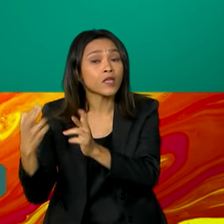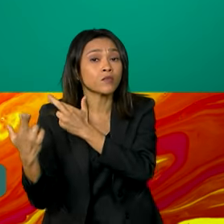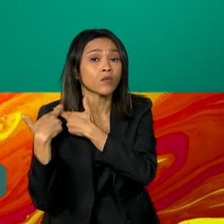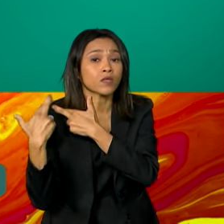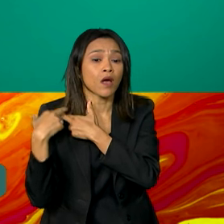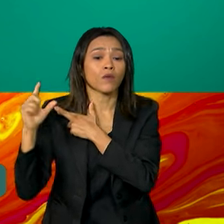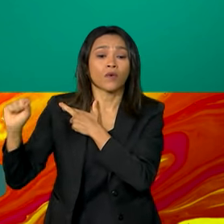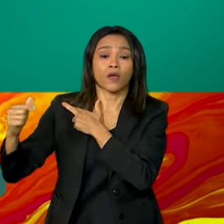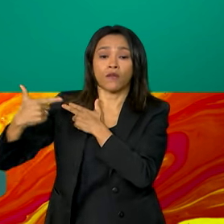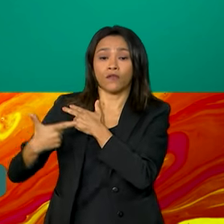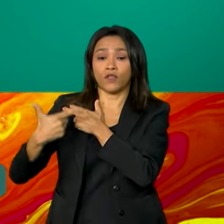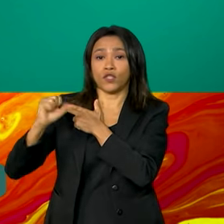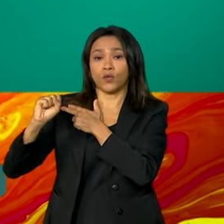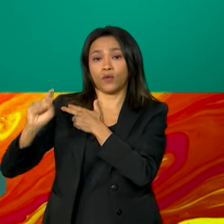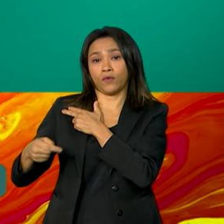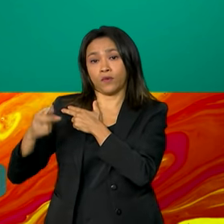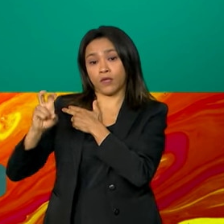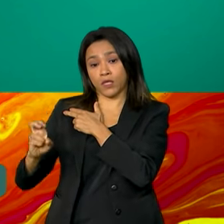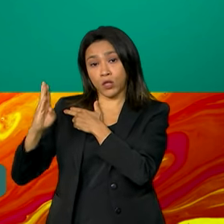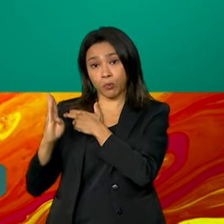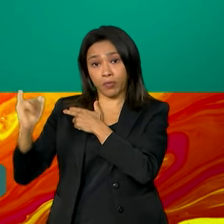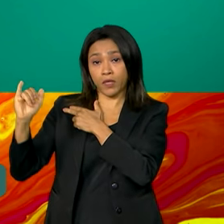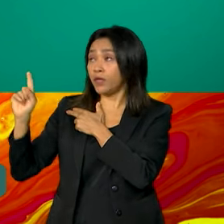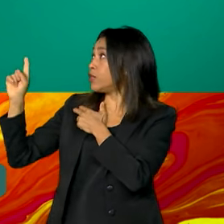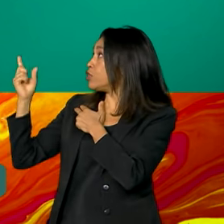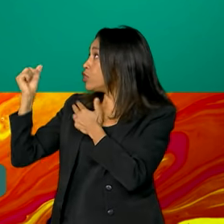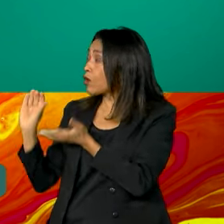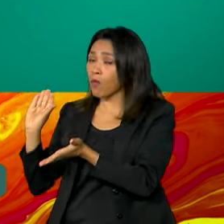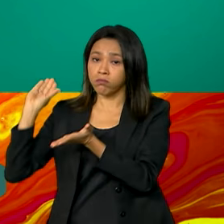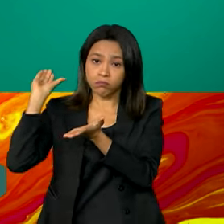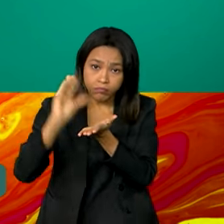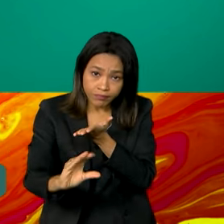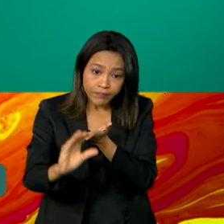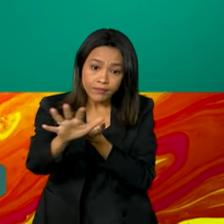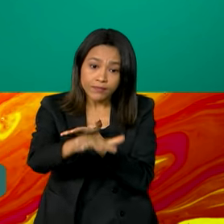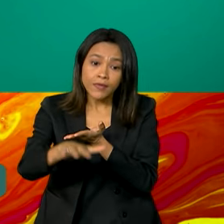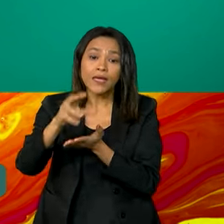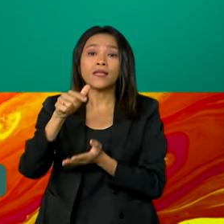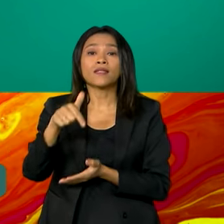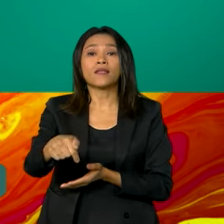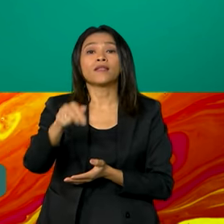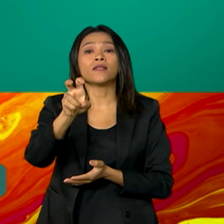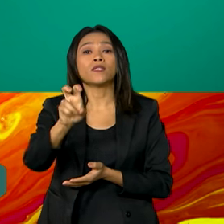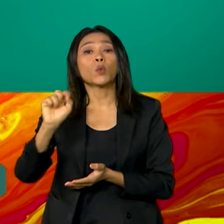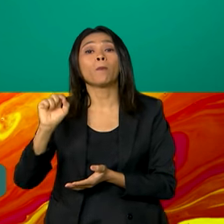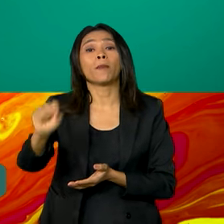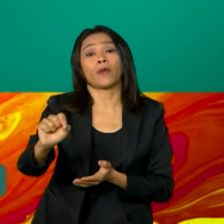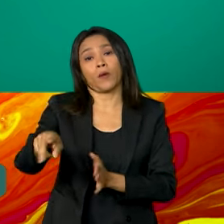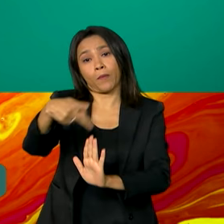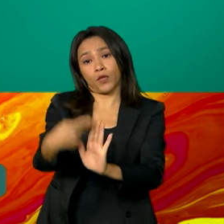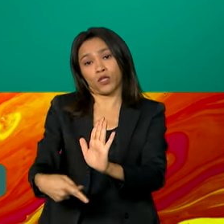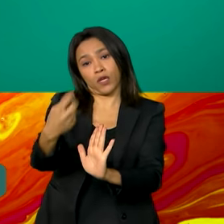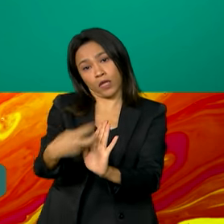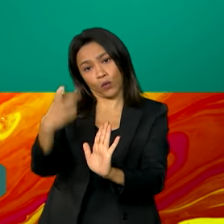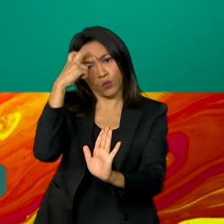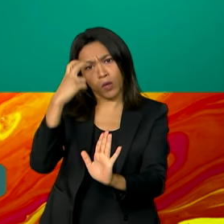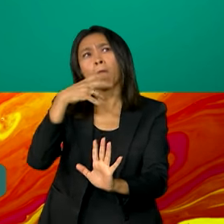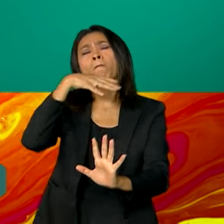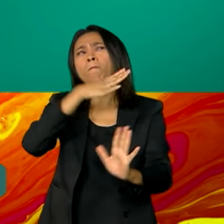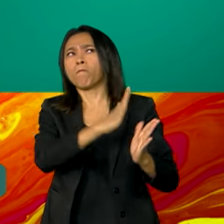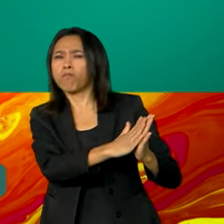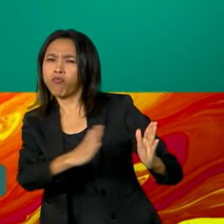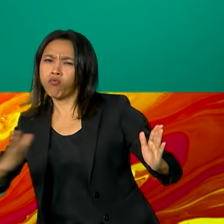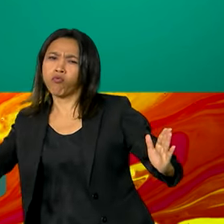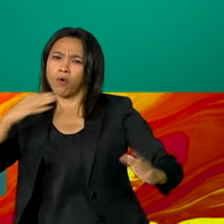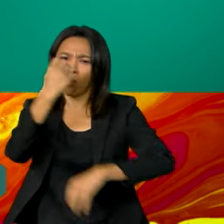bilhões e meio de reais em investimentos em 75 mil projetos culturais. Por ano, cerca